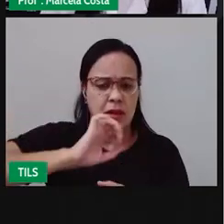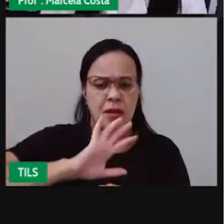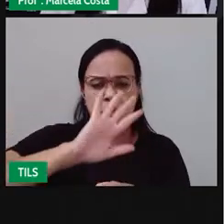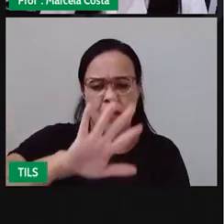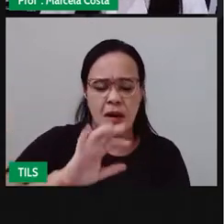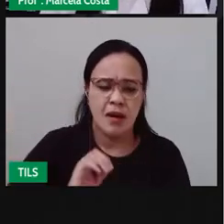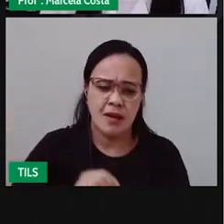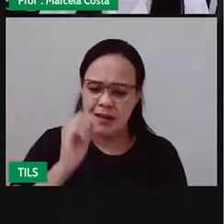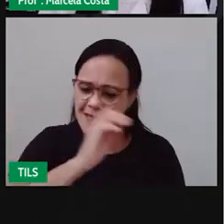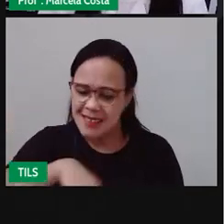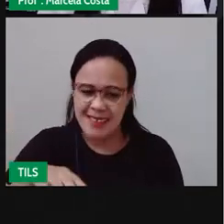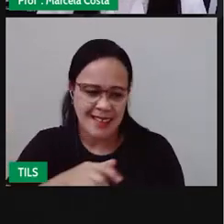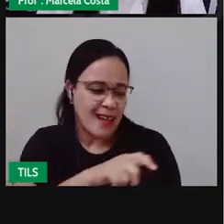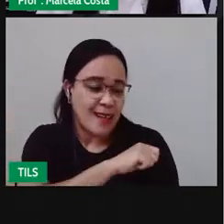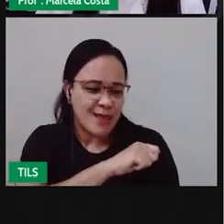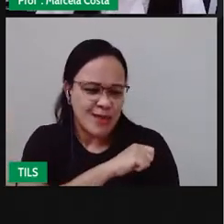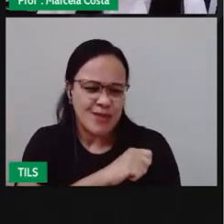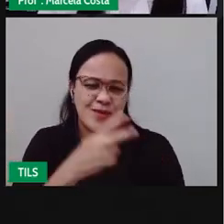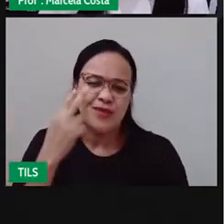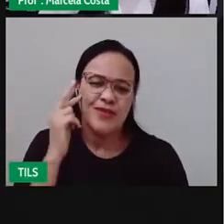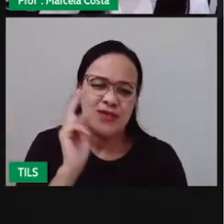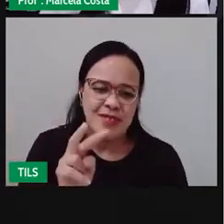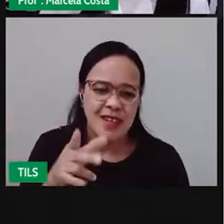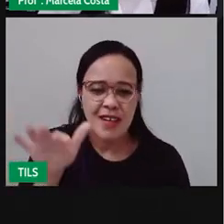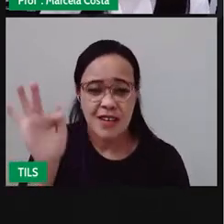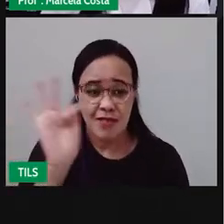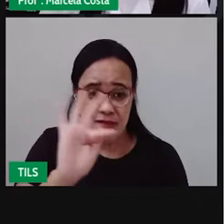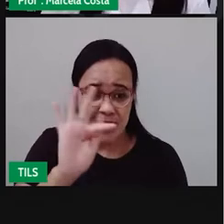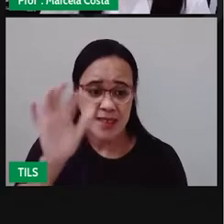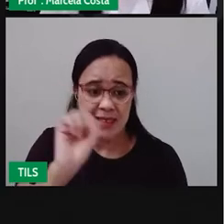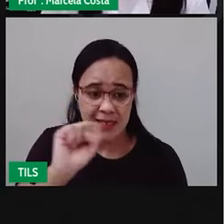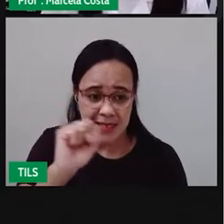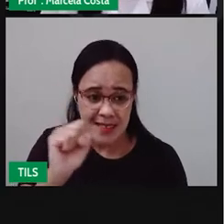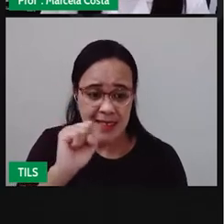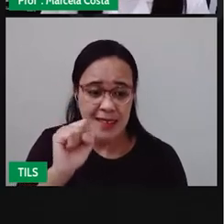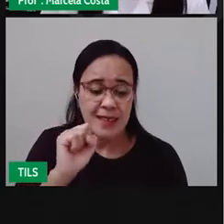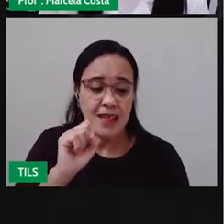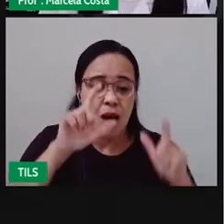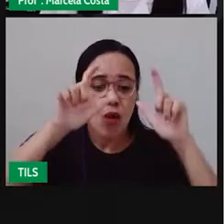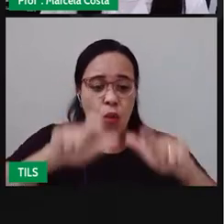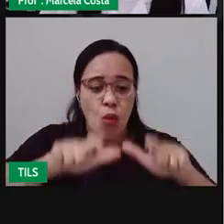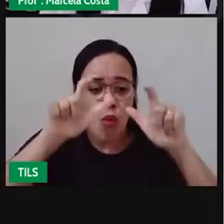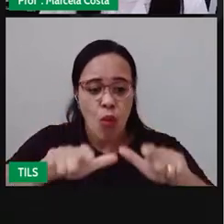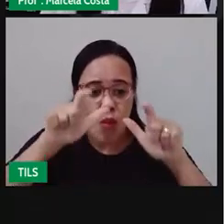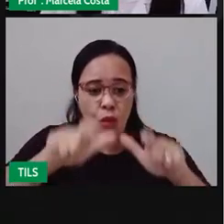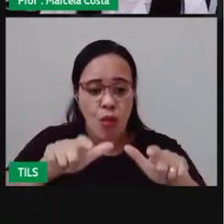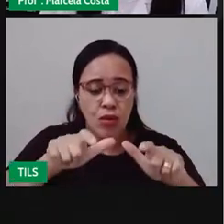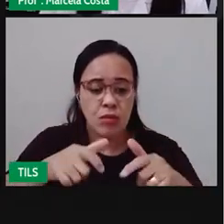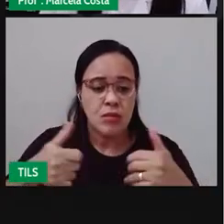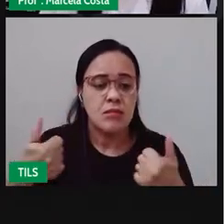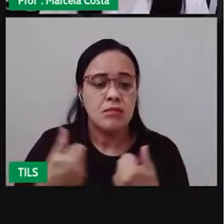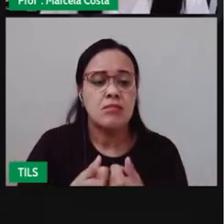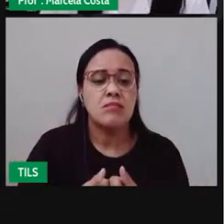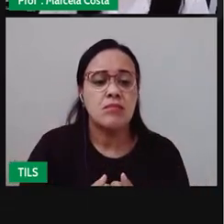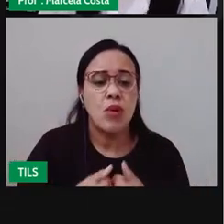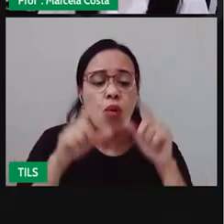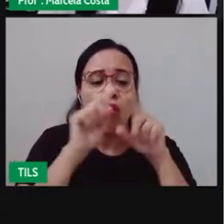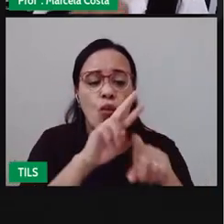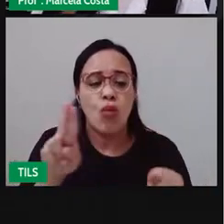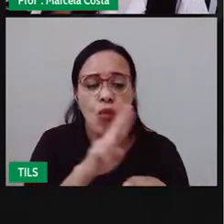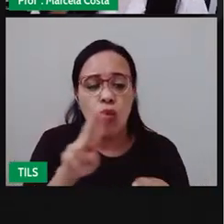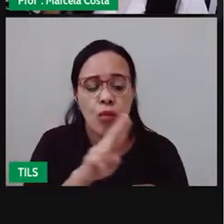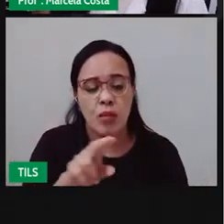Feira de Santana tá localizada na região Agreste. Isso